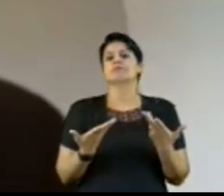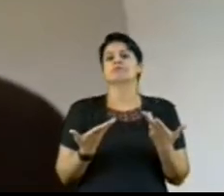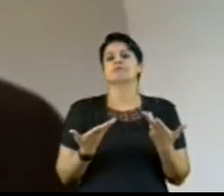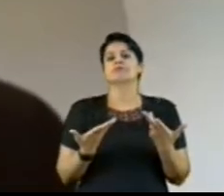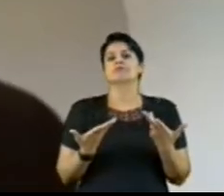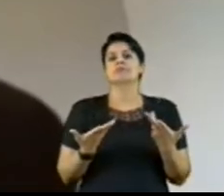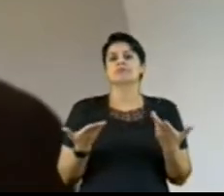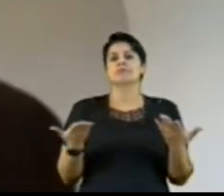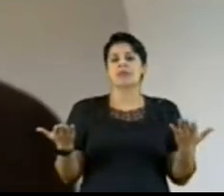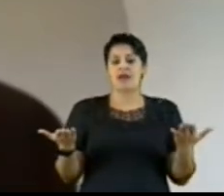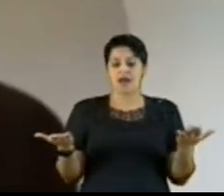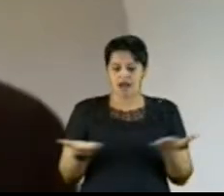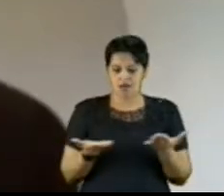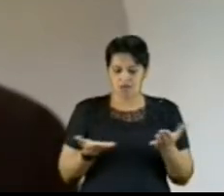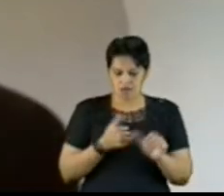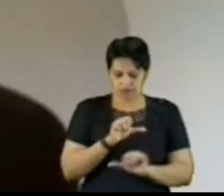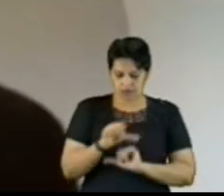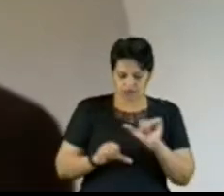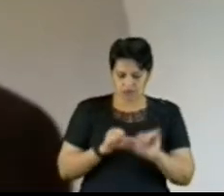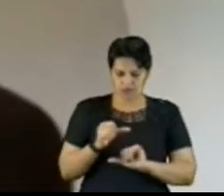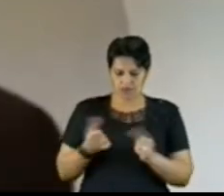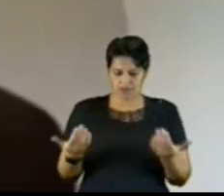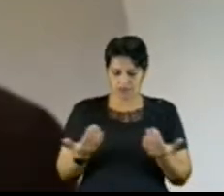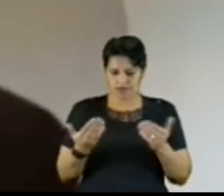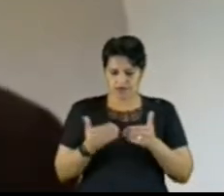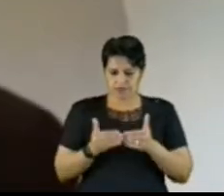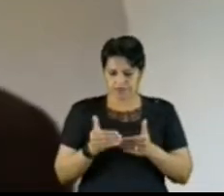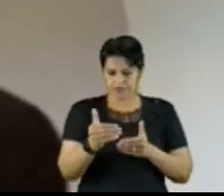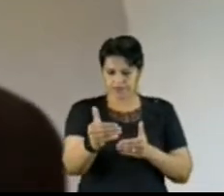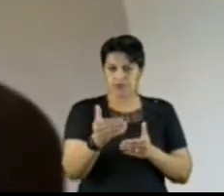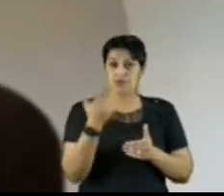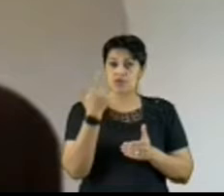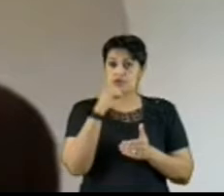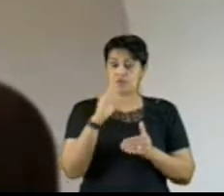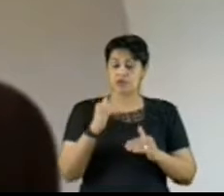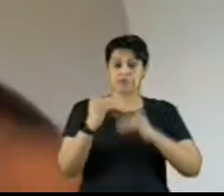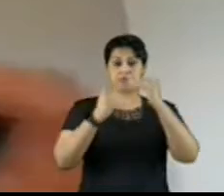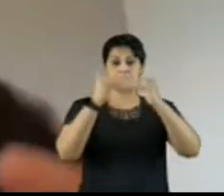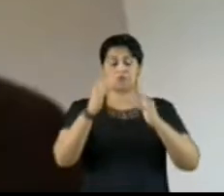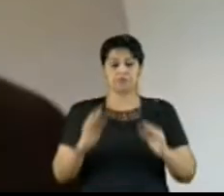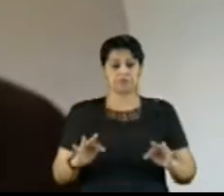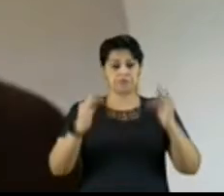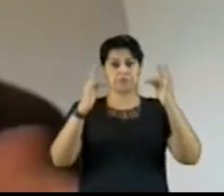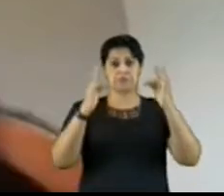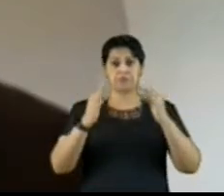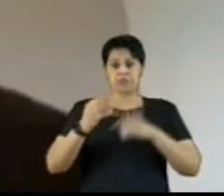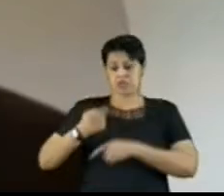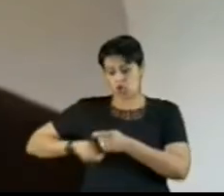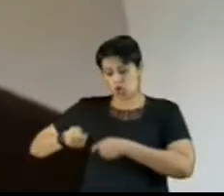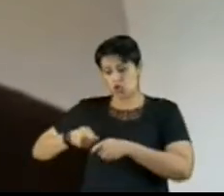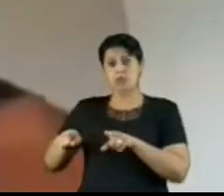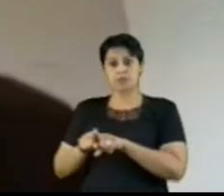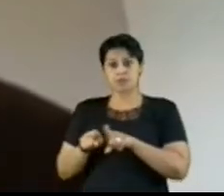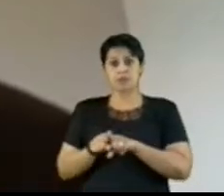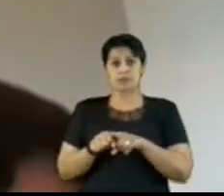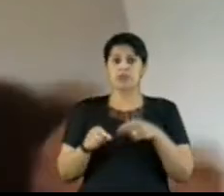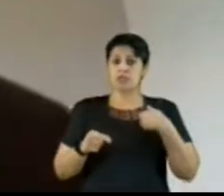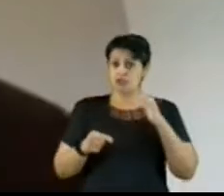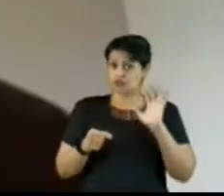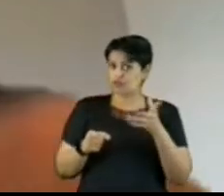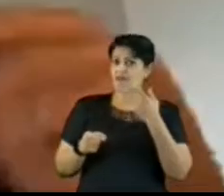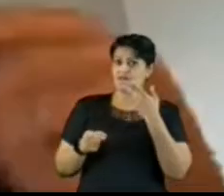propiciar grandes avanços tecnológicos, sociais e, acima de tudo, econômicos. Ressalto o que já disse, não